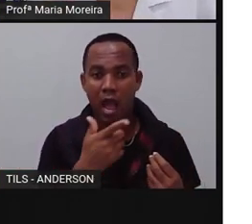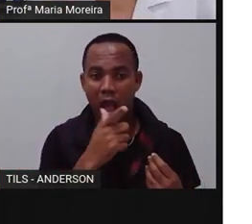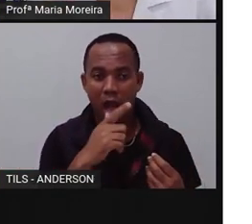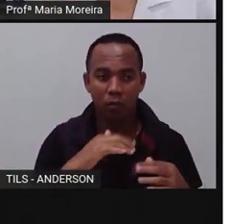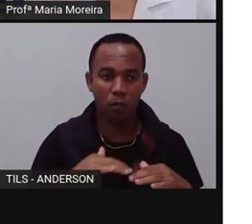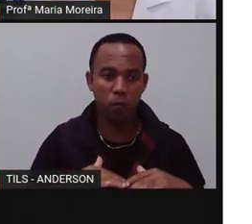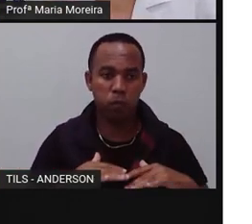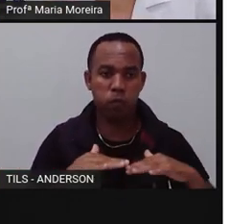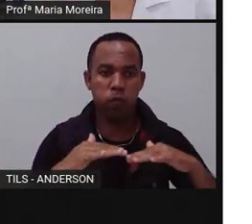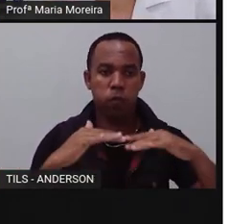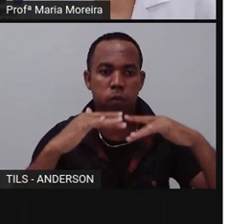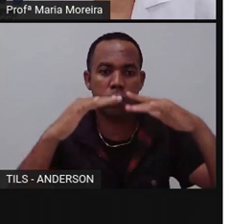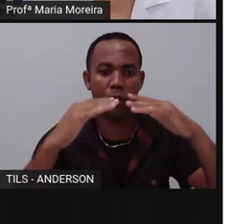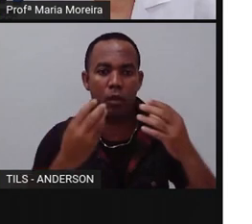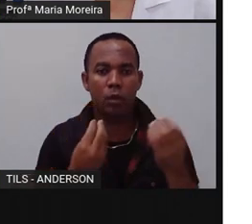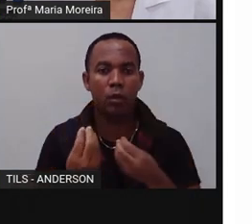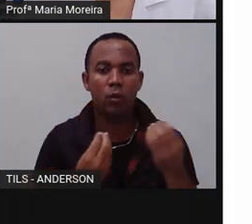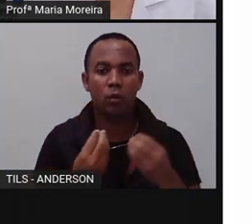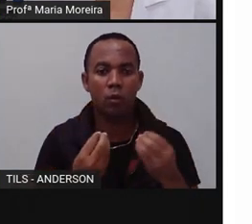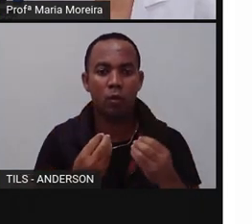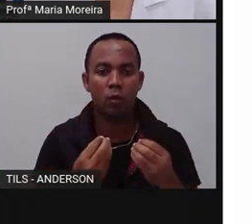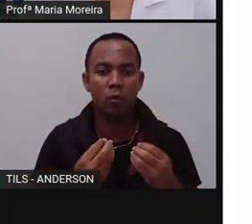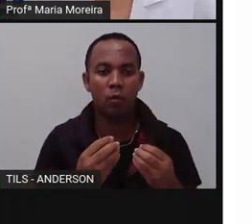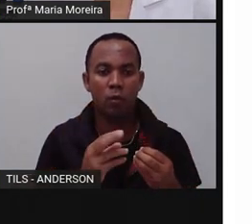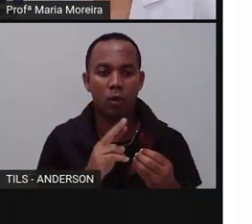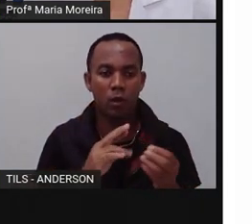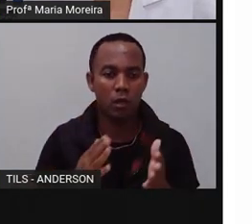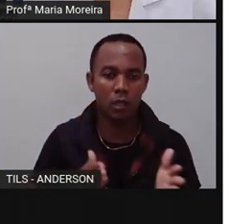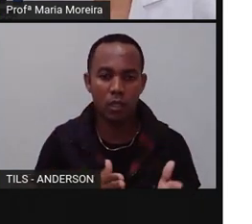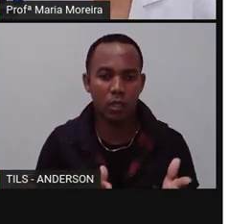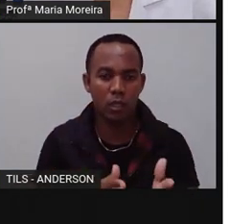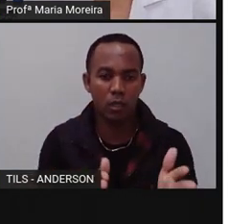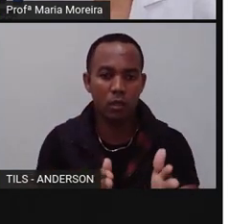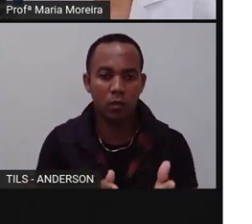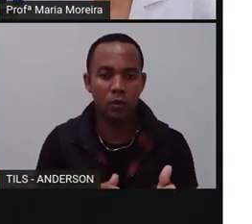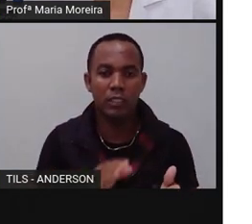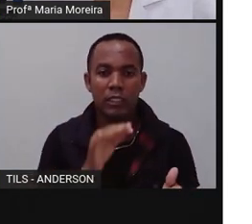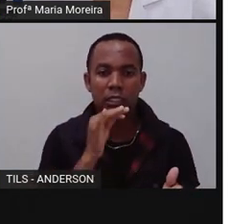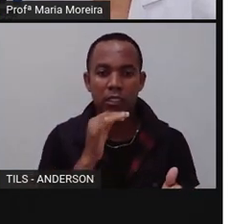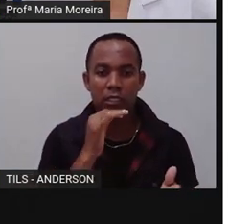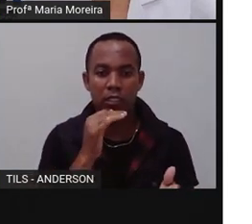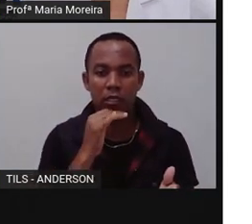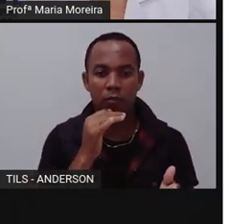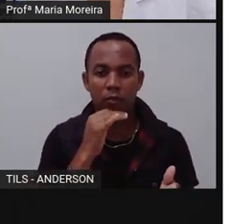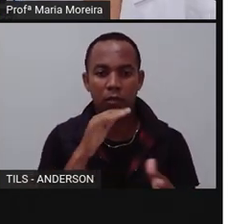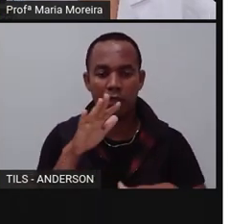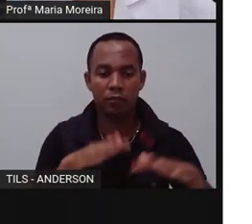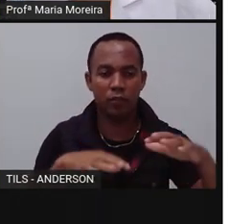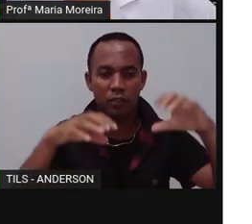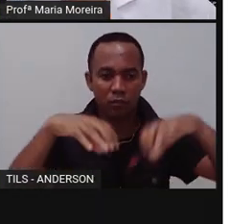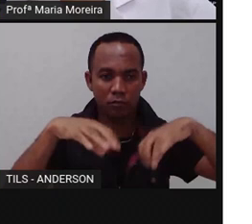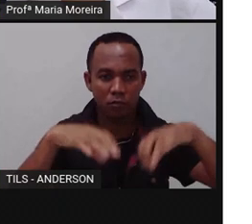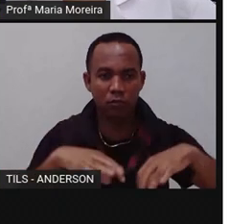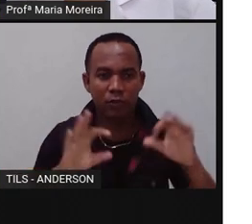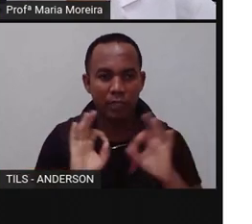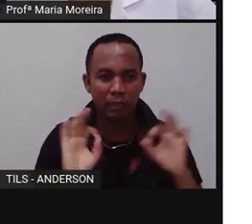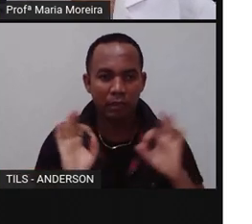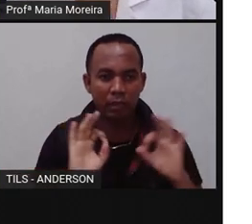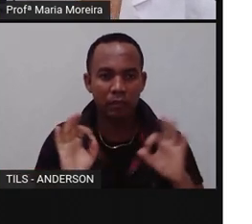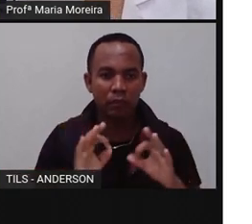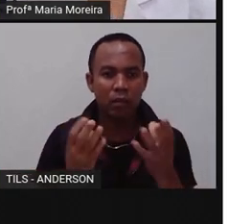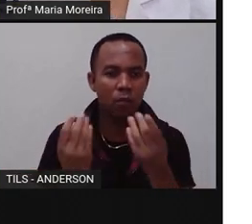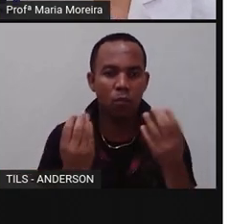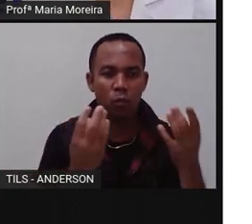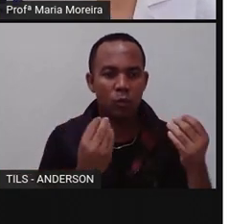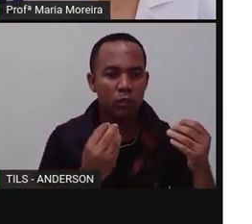nutrientes do rio, que foi o que a Pró falou com vocês agora. Trazendo à tona, durante o período de estiagem, grande quantidade de